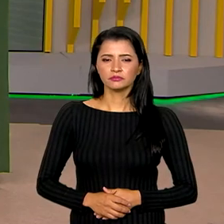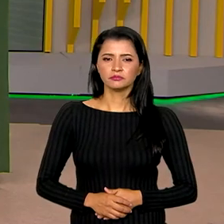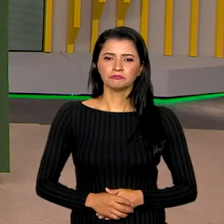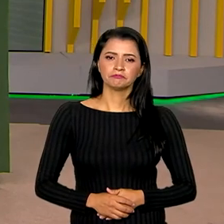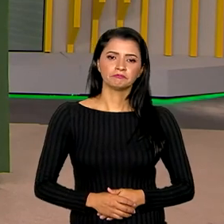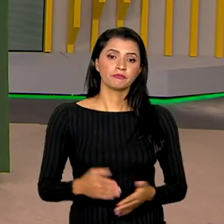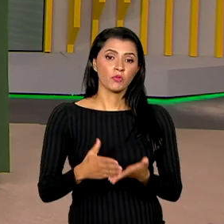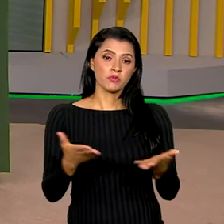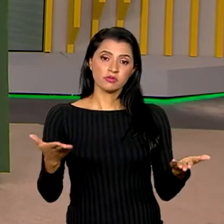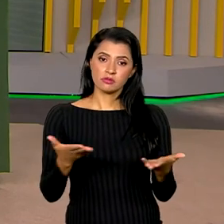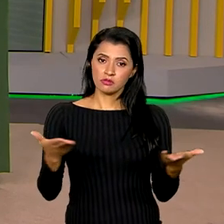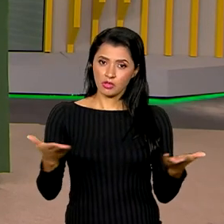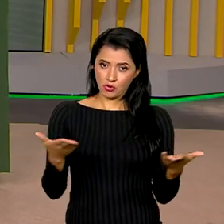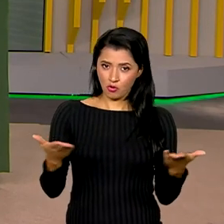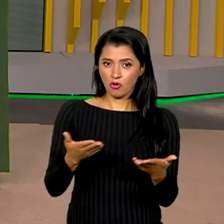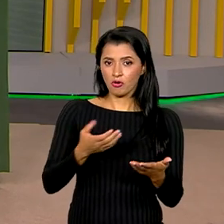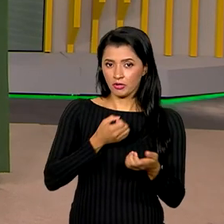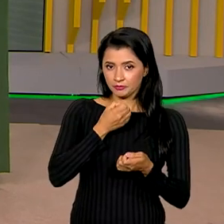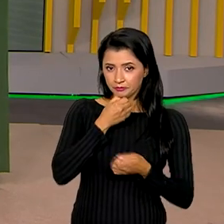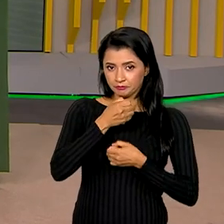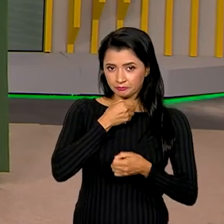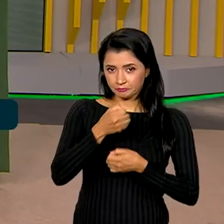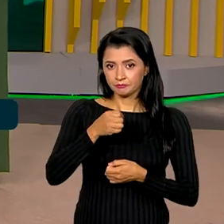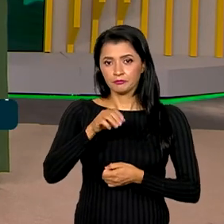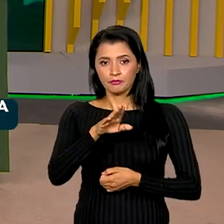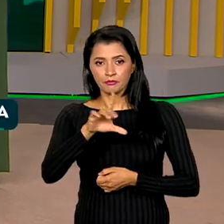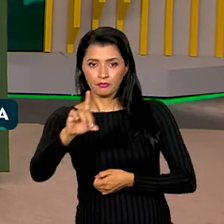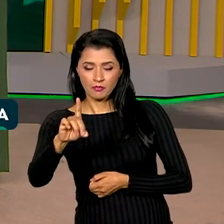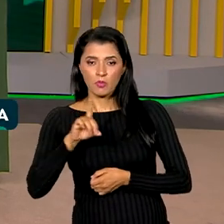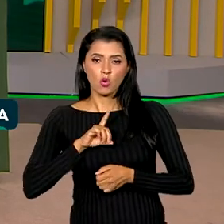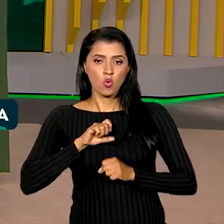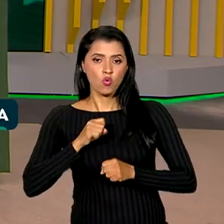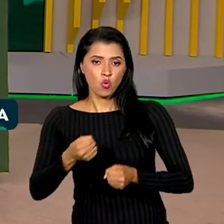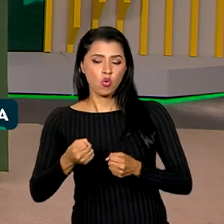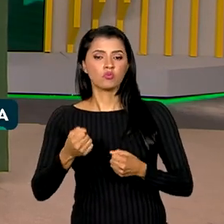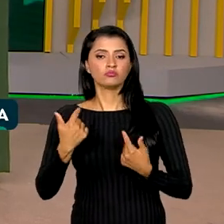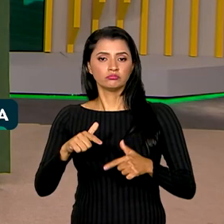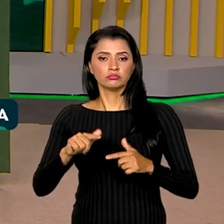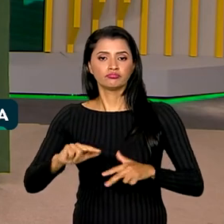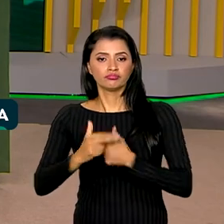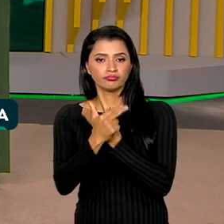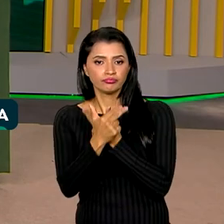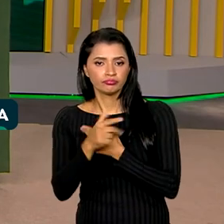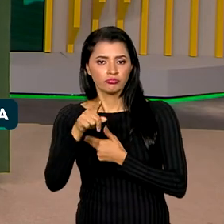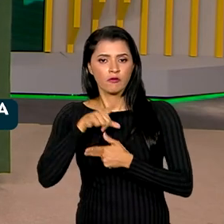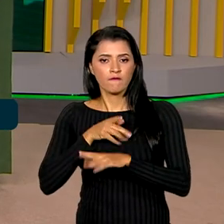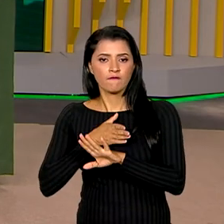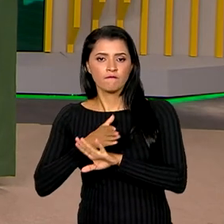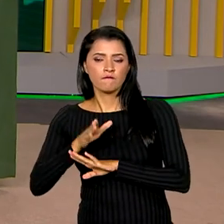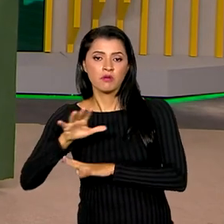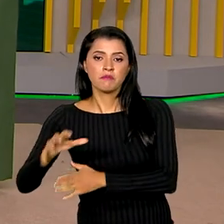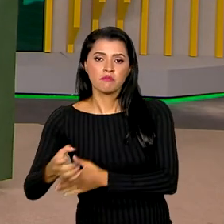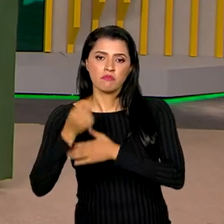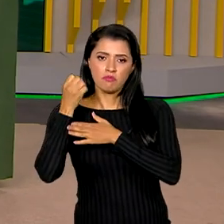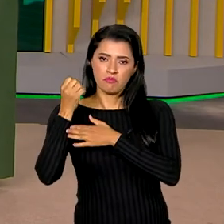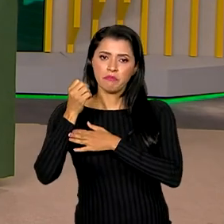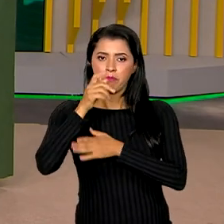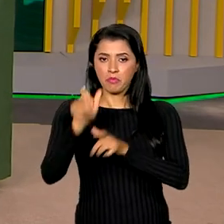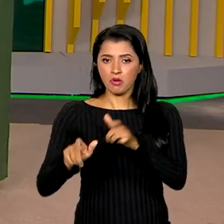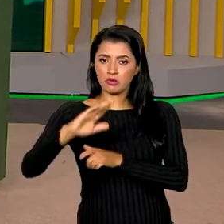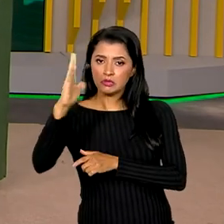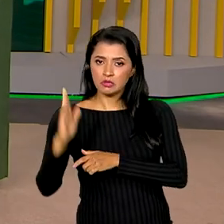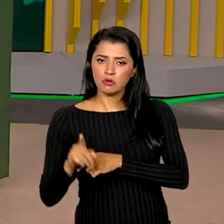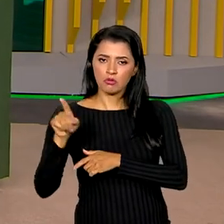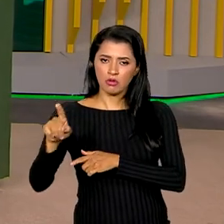E nós começamos esta edição do Brasil em Dia com a operação da Força Aérea Brasileira que vai resgatar brasileiros em Israel e na